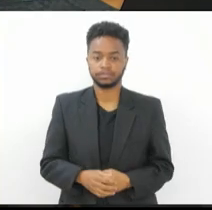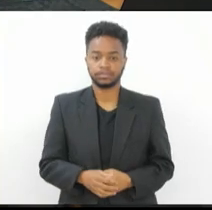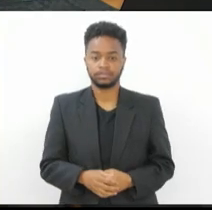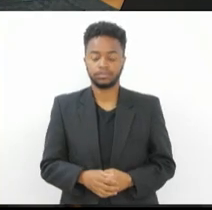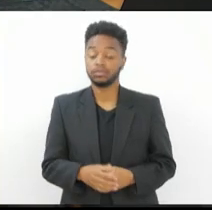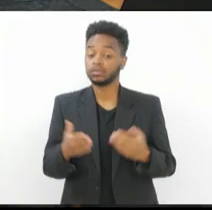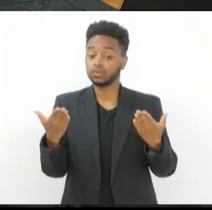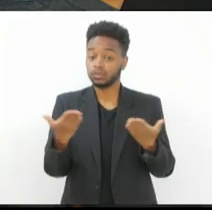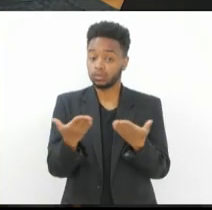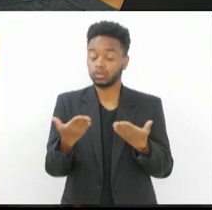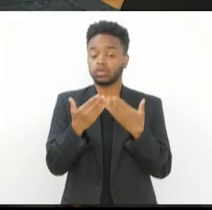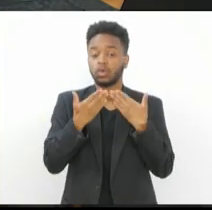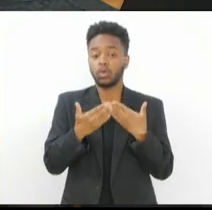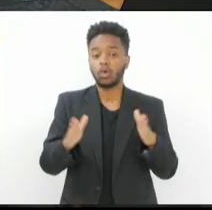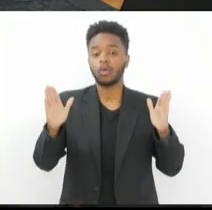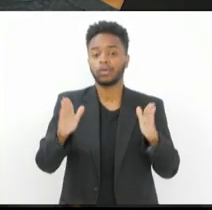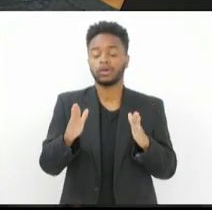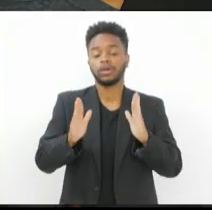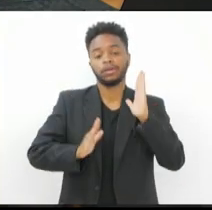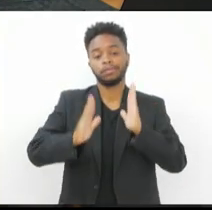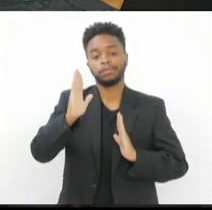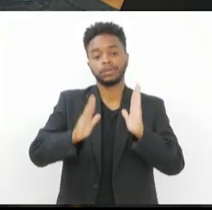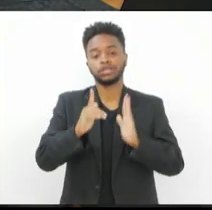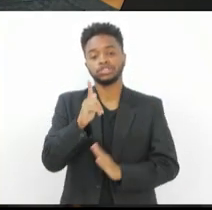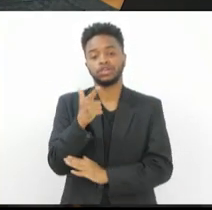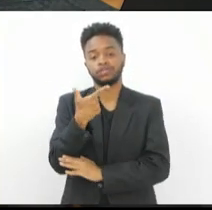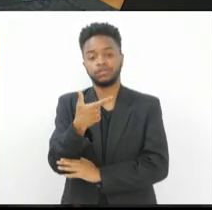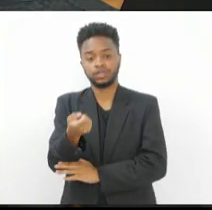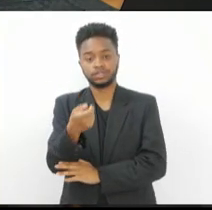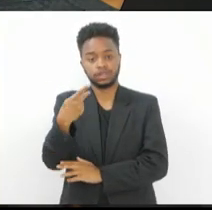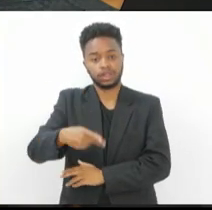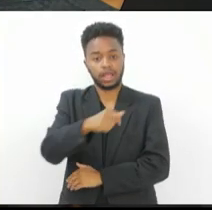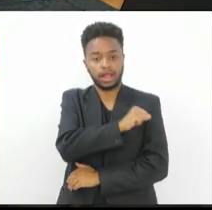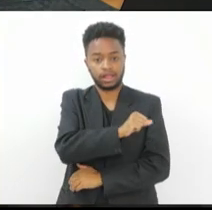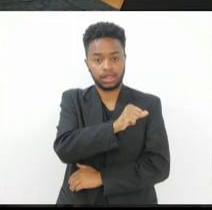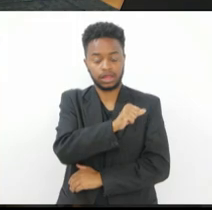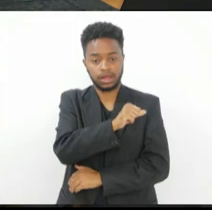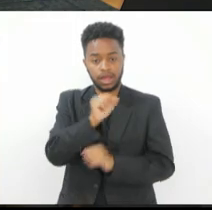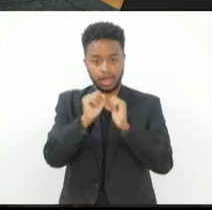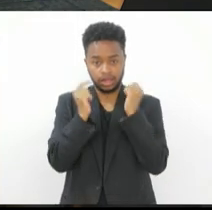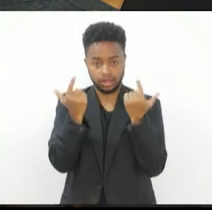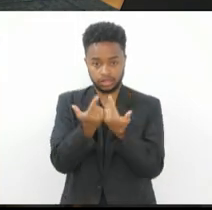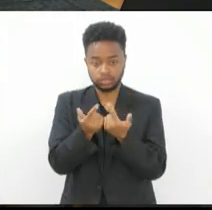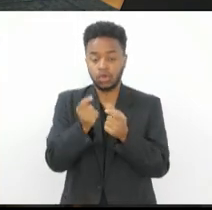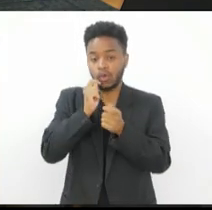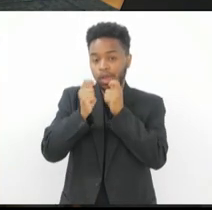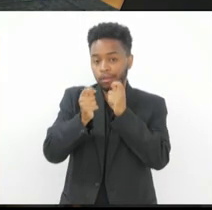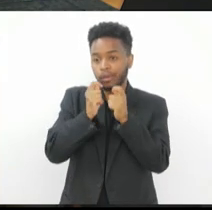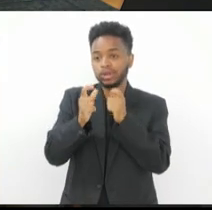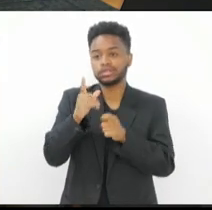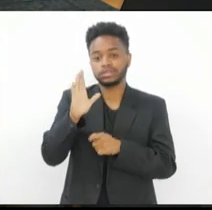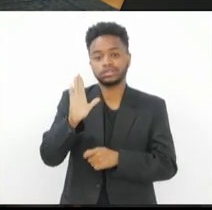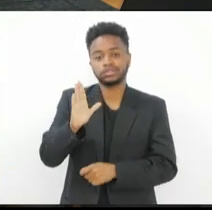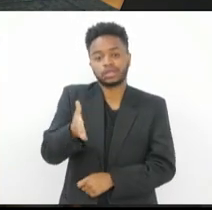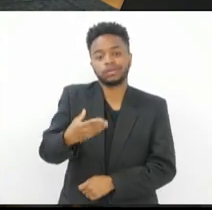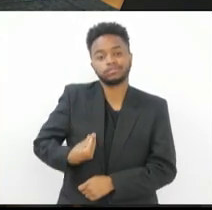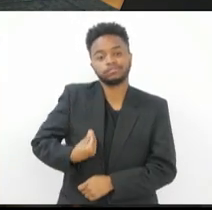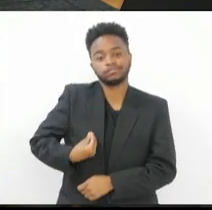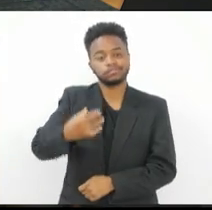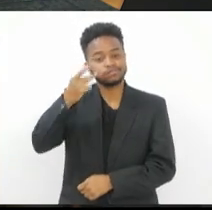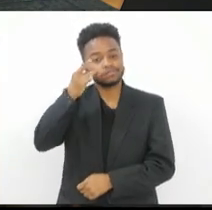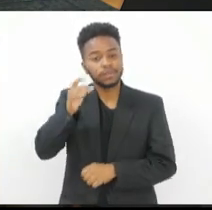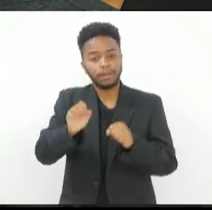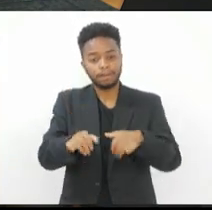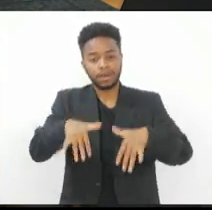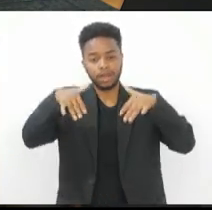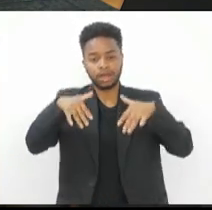Hoje começa a jornada G20 do Fórum da Alerje. O repórter Paulo Vitor Viviani já está no Palácio Tiradentes e será